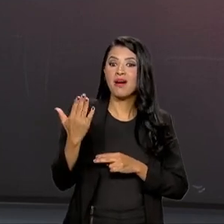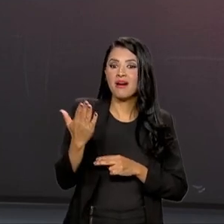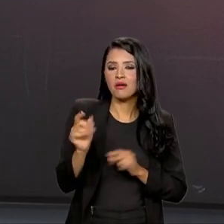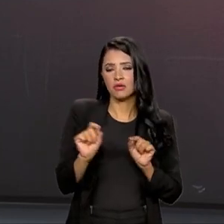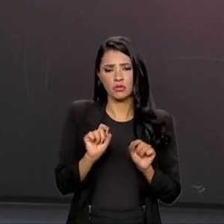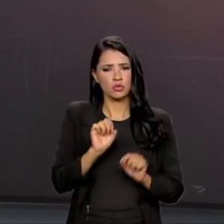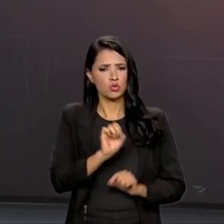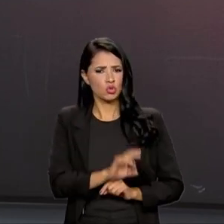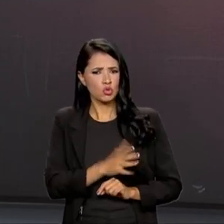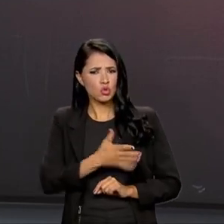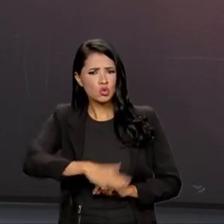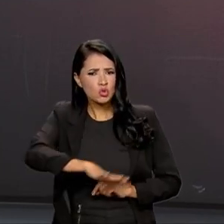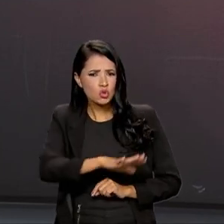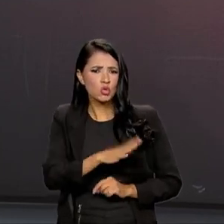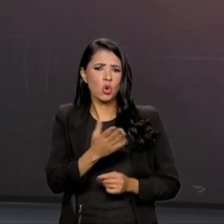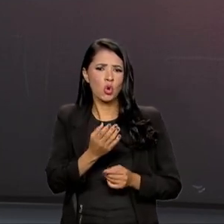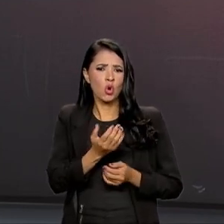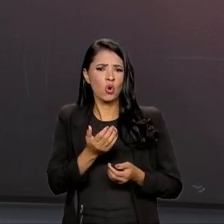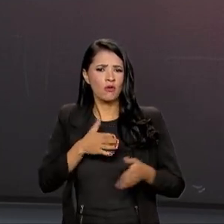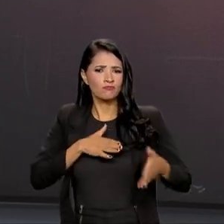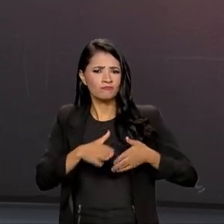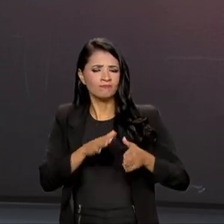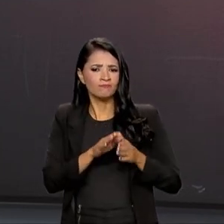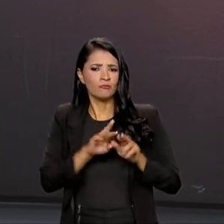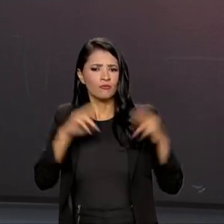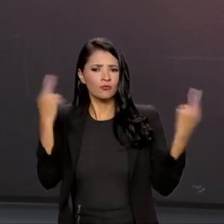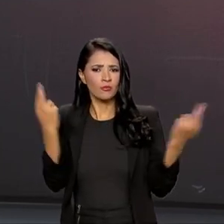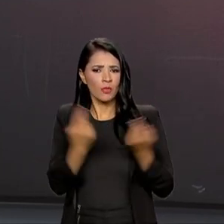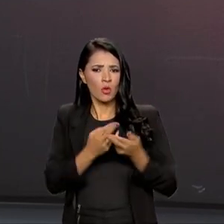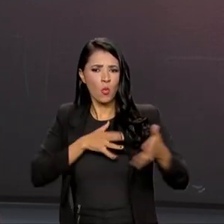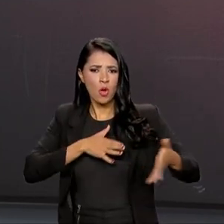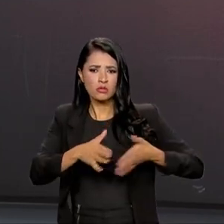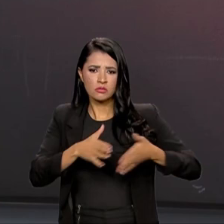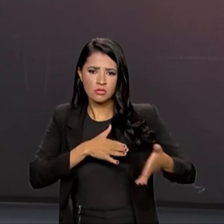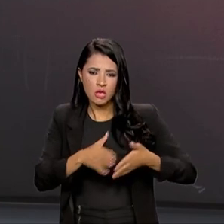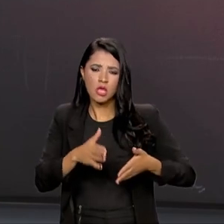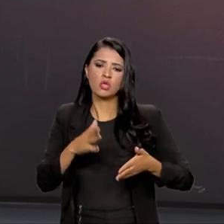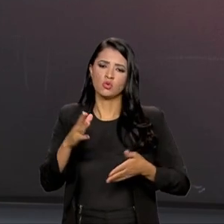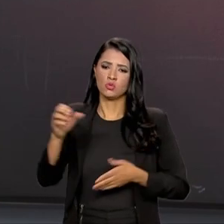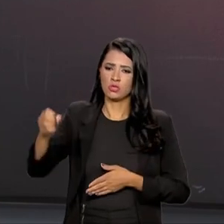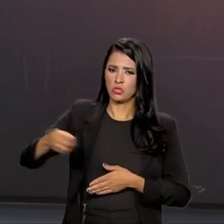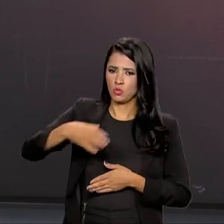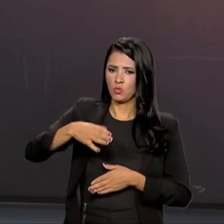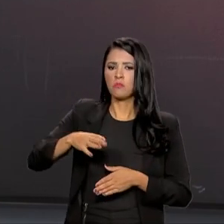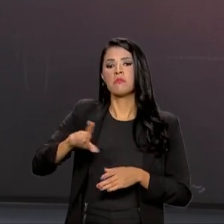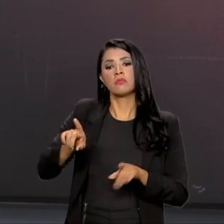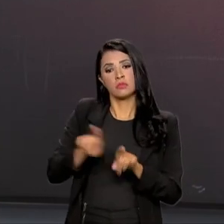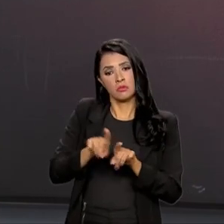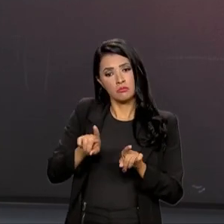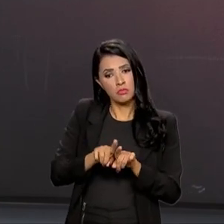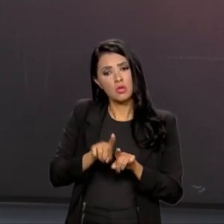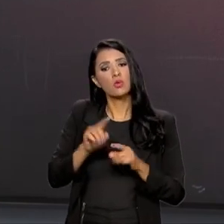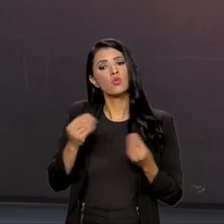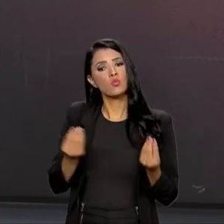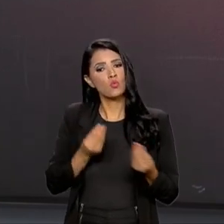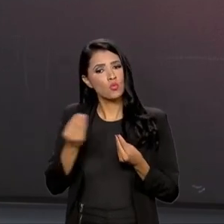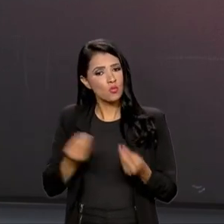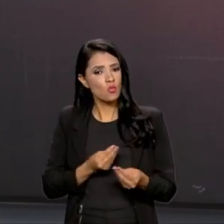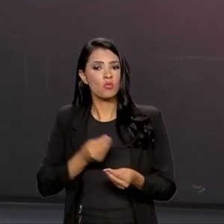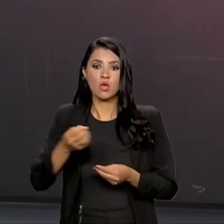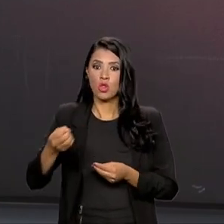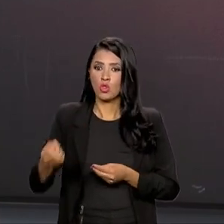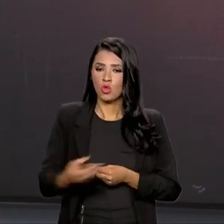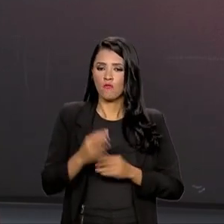apenas universalizar o acesso, quer dizer, retomar o esforço de universalização, mas também trazer as